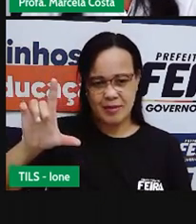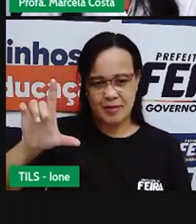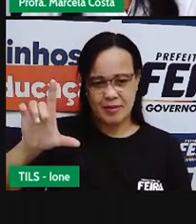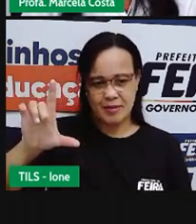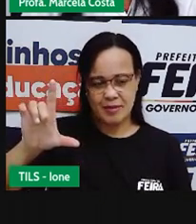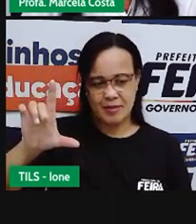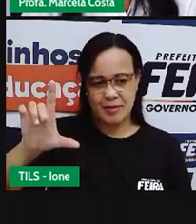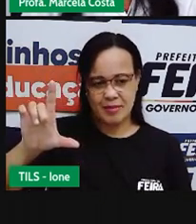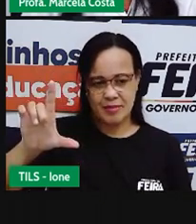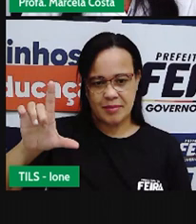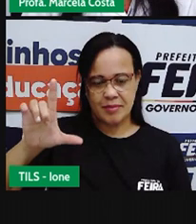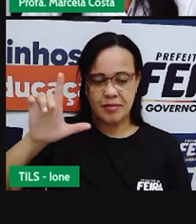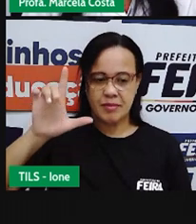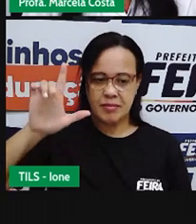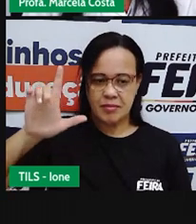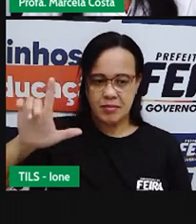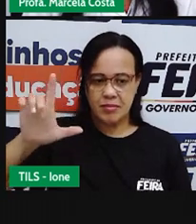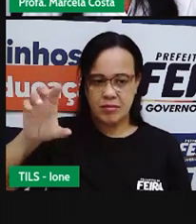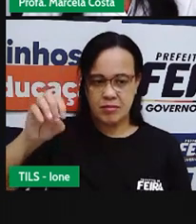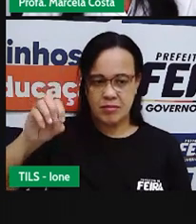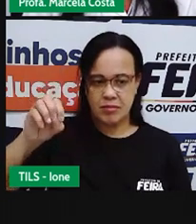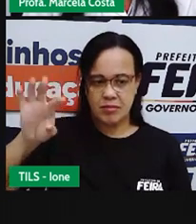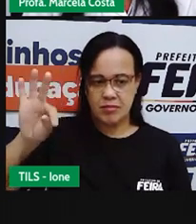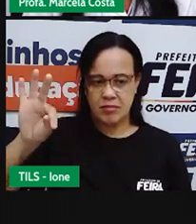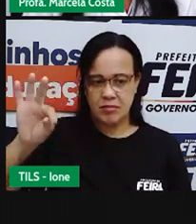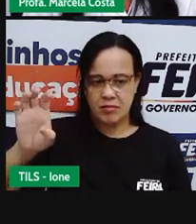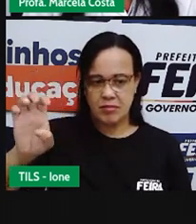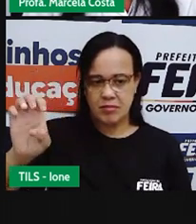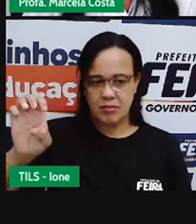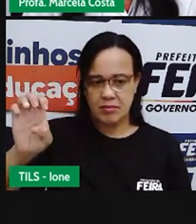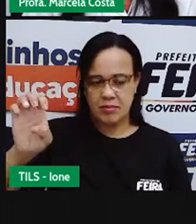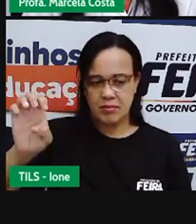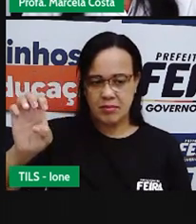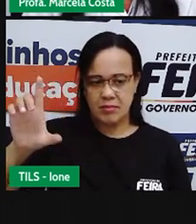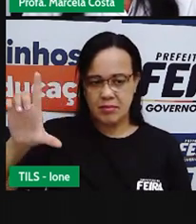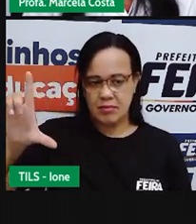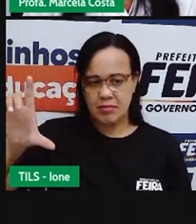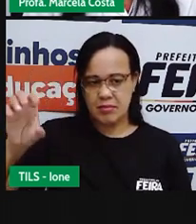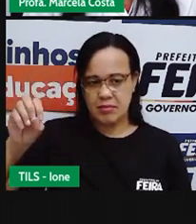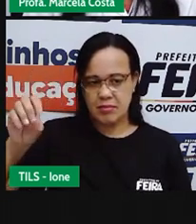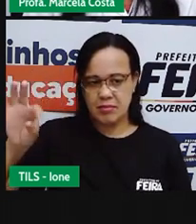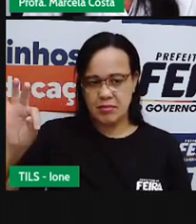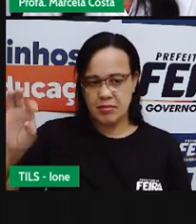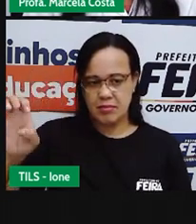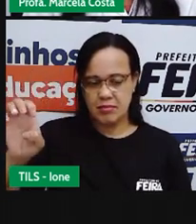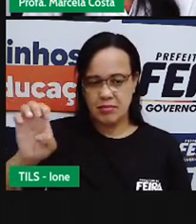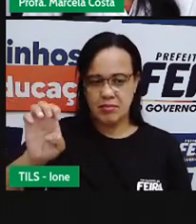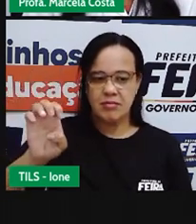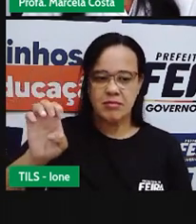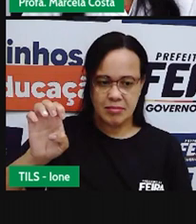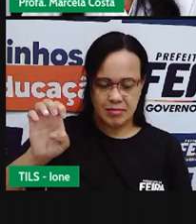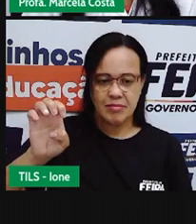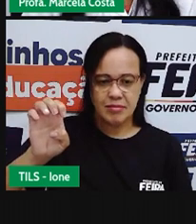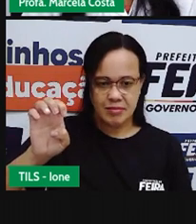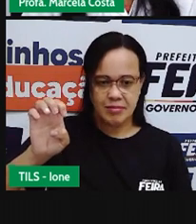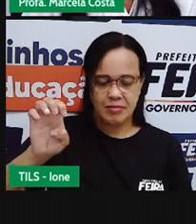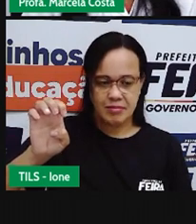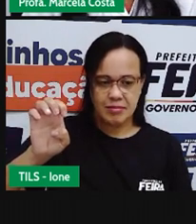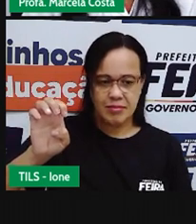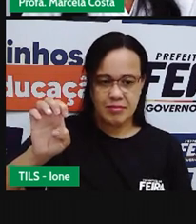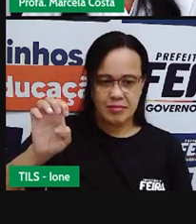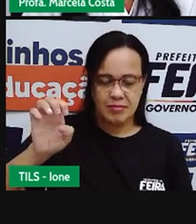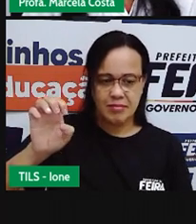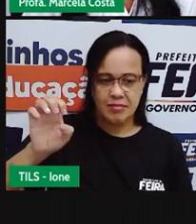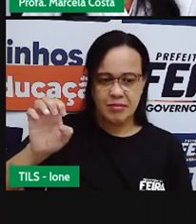Vamos ver como ficou a palavra? Ló. Ló. Ló. Te. Ló. Então,